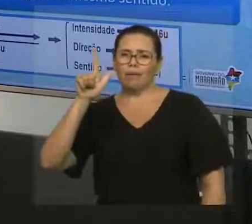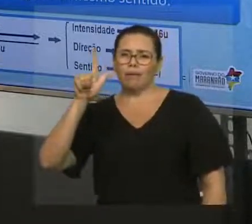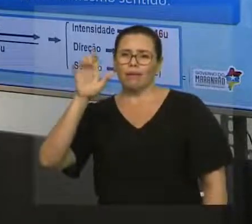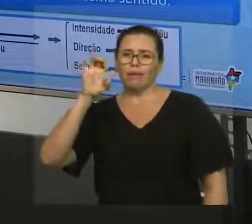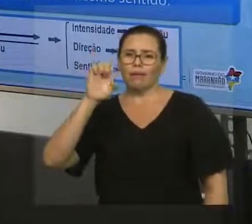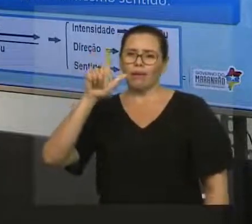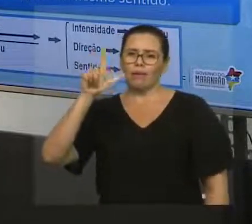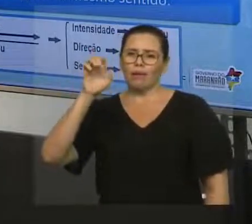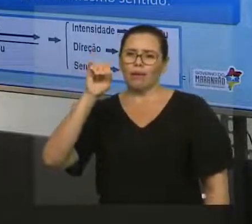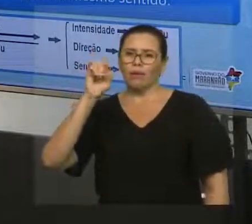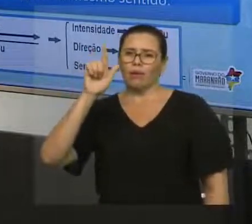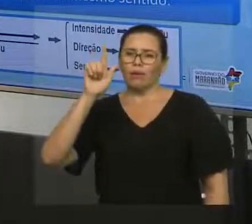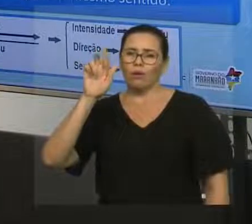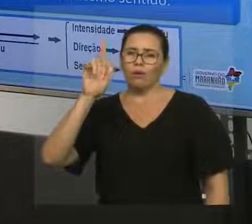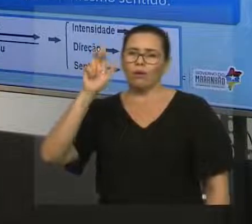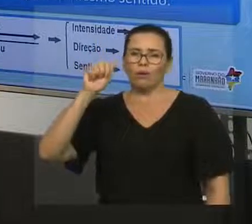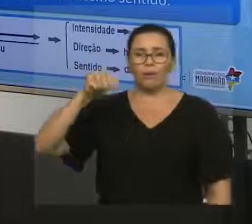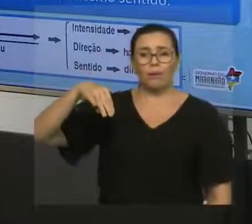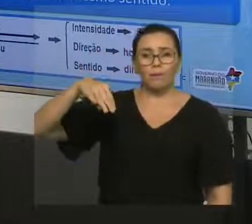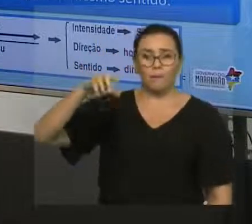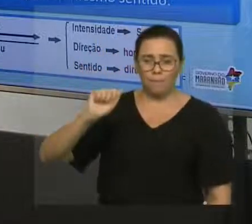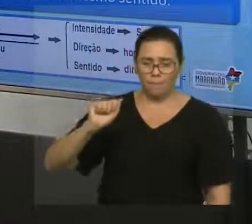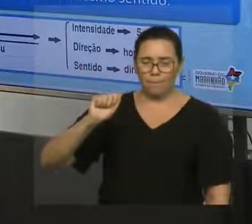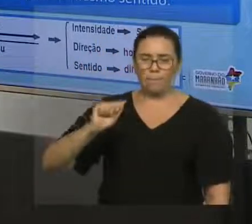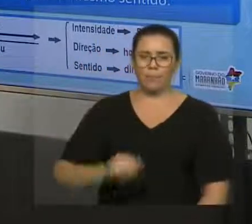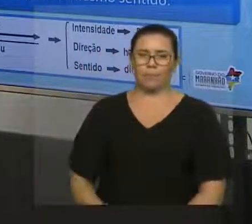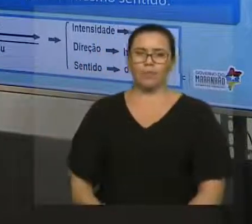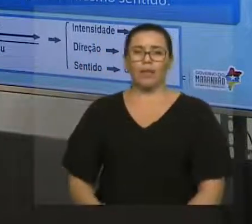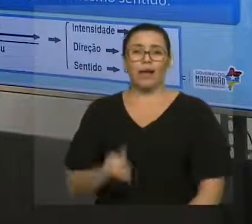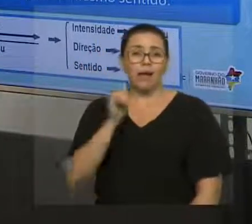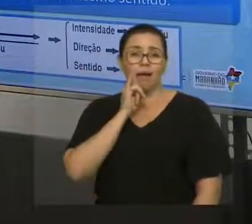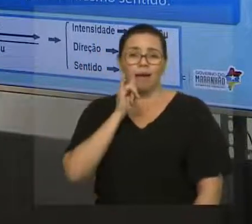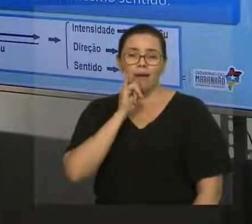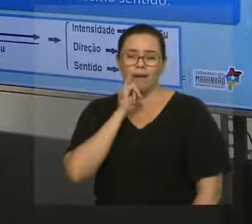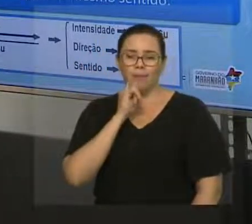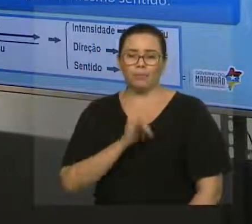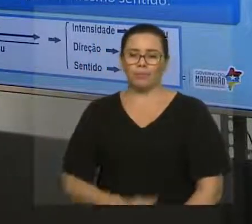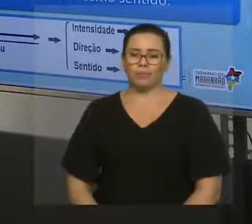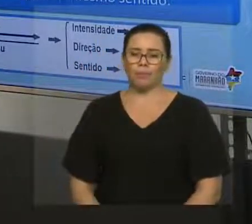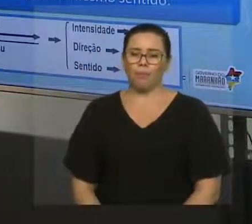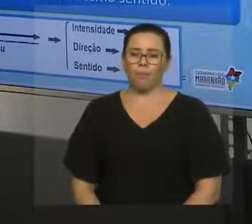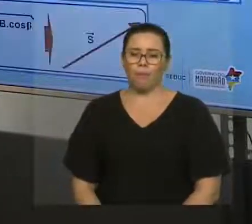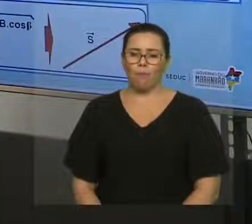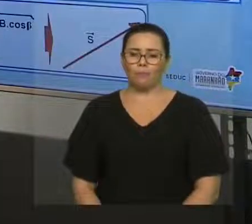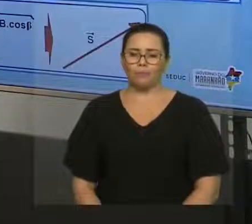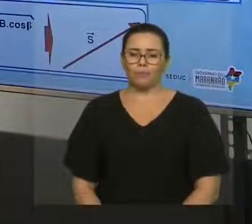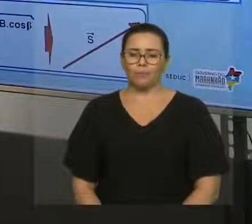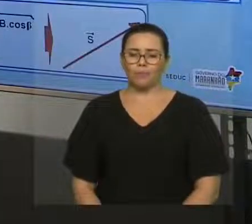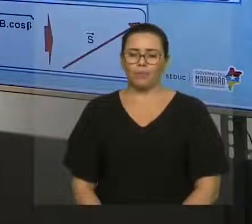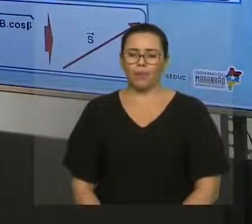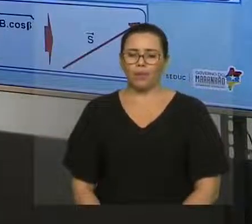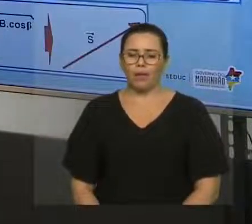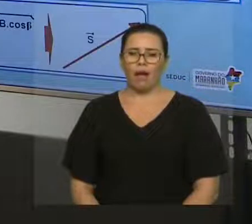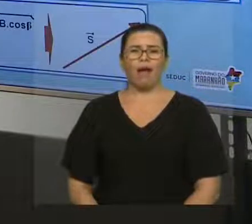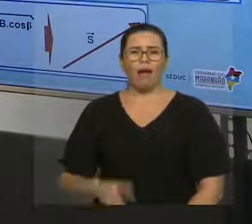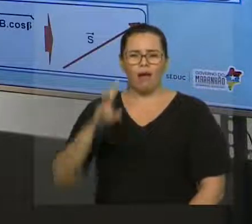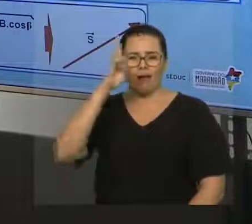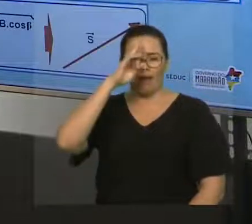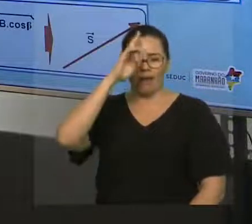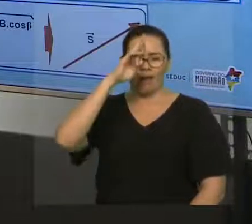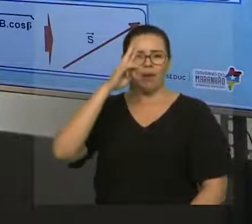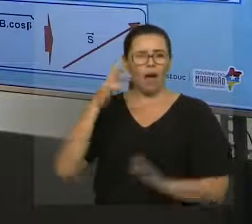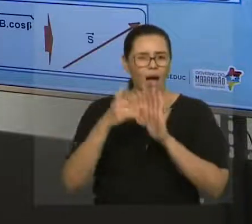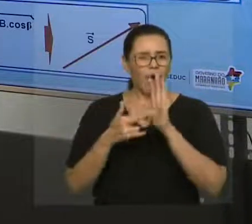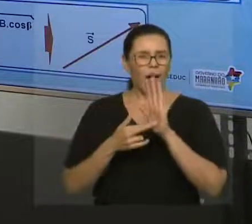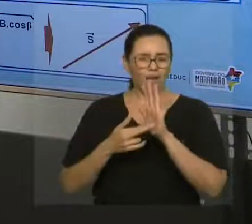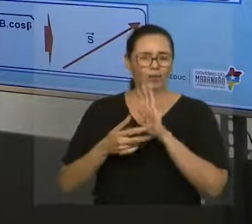toda vez não. Você pode fazer direto aí que não tem problema nenhum. Então, por exemplo, essa regrinha aqui geral que nós vimos, ela serve para